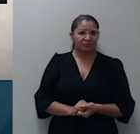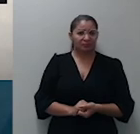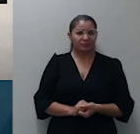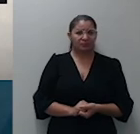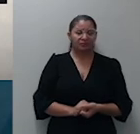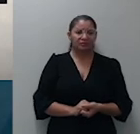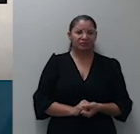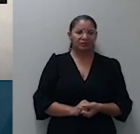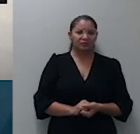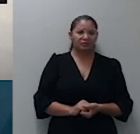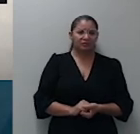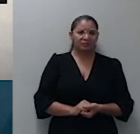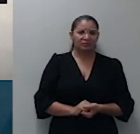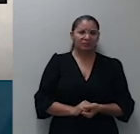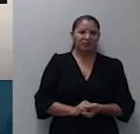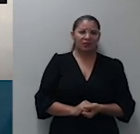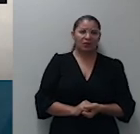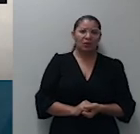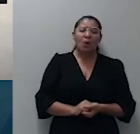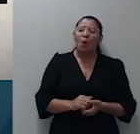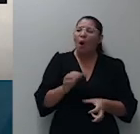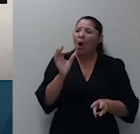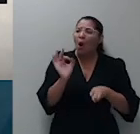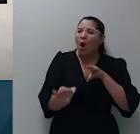Ministro Salomão? O já está na sala?